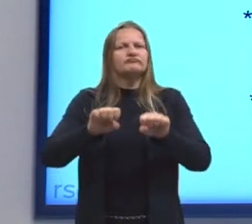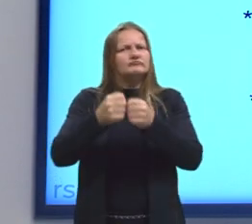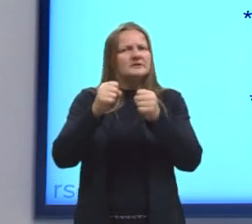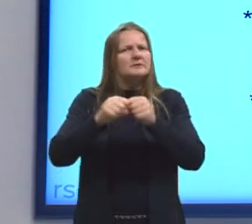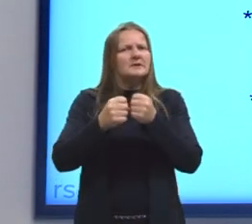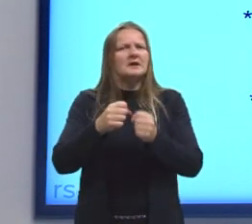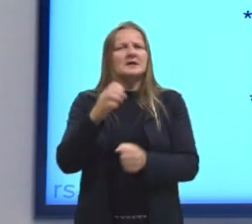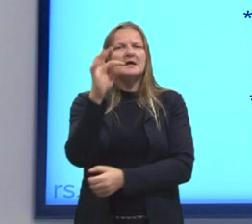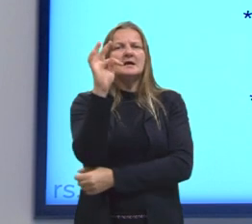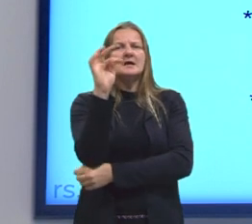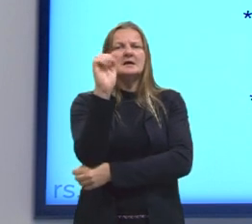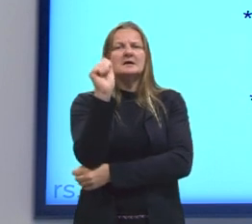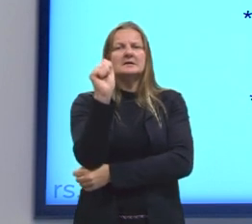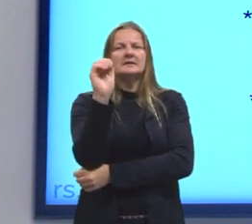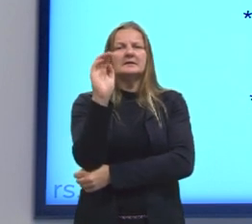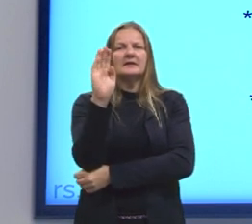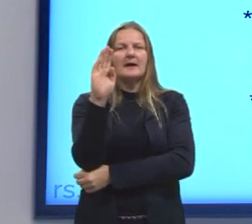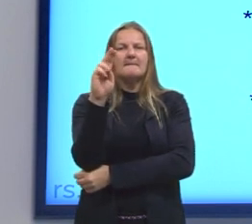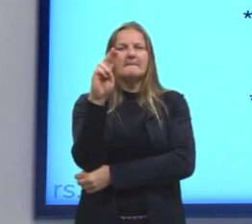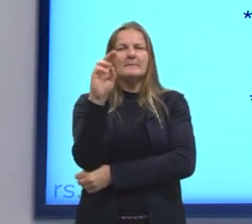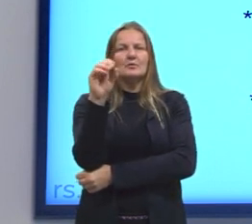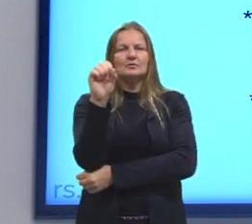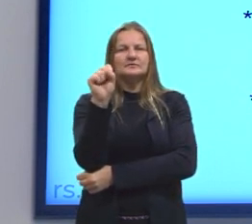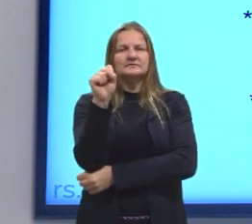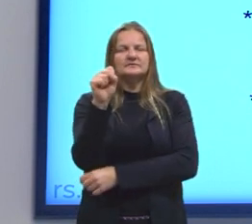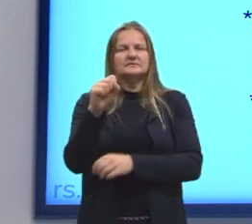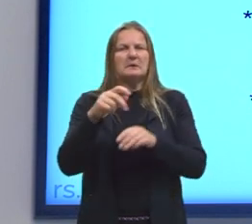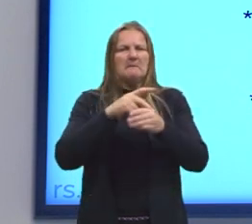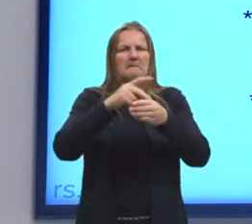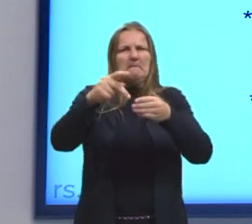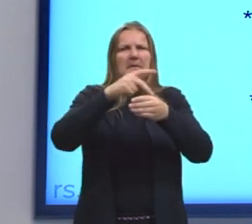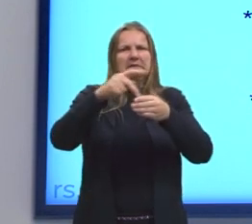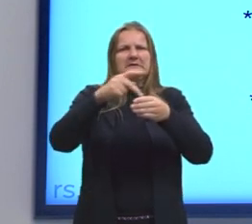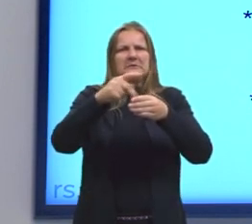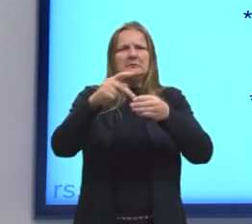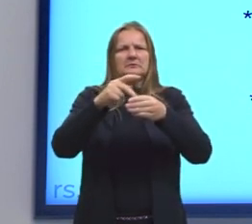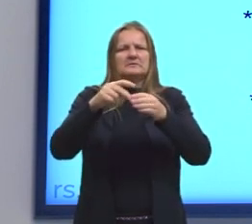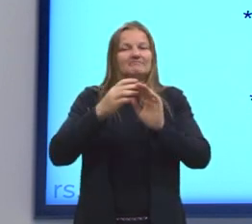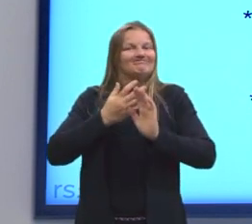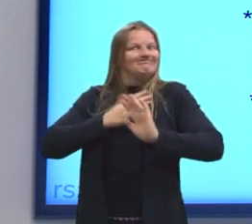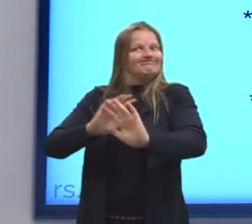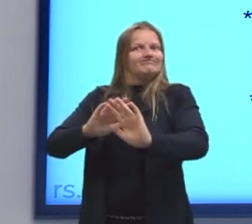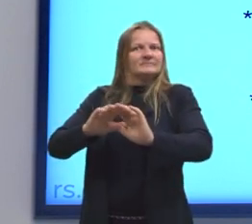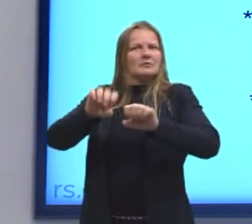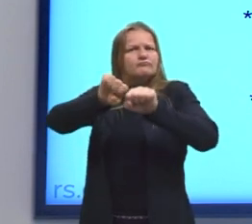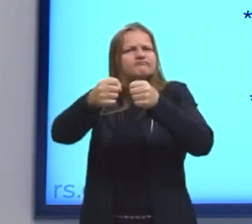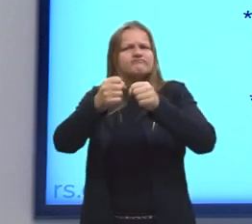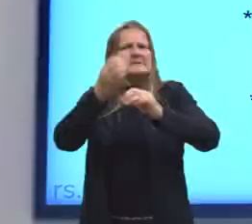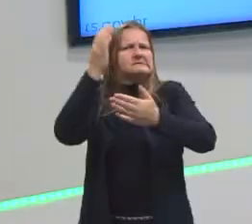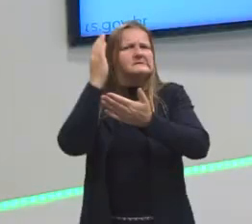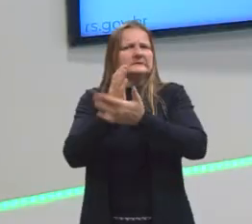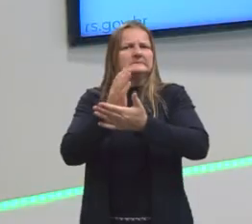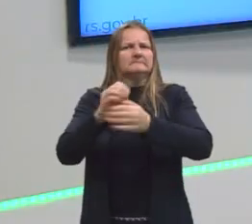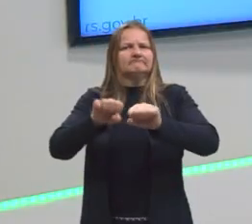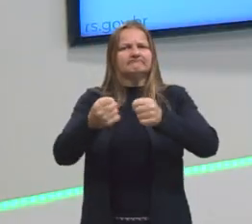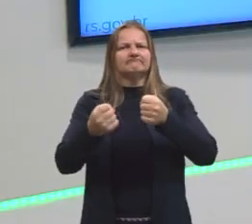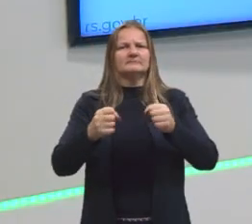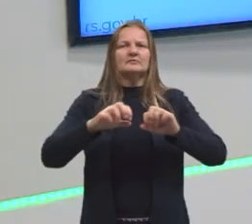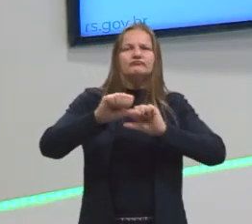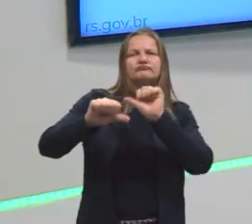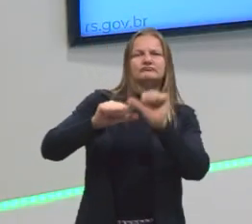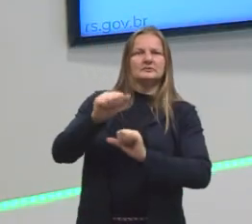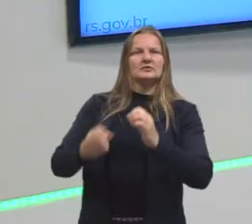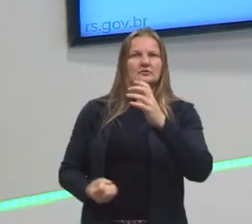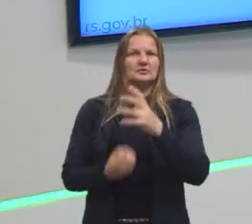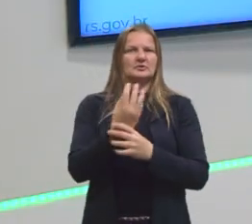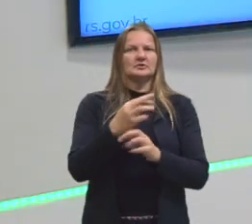tabus, além de contrariar normas e padrões culturais que dominam a sociedade. Então, a subcultura é